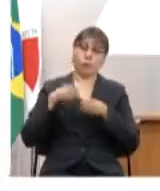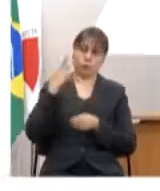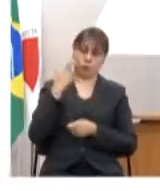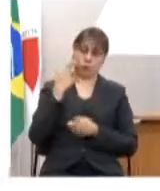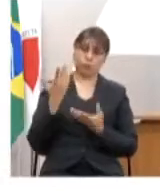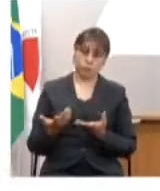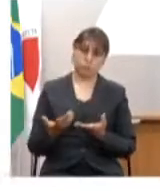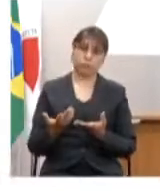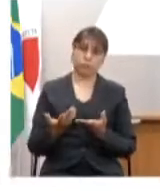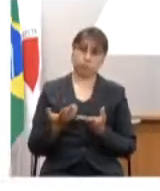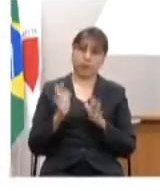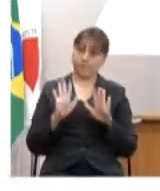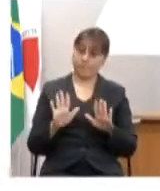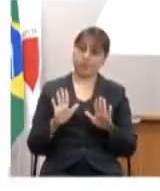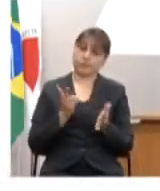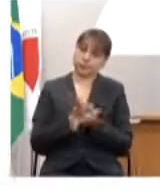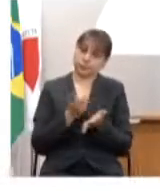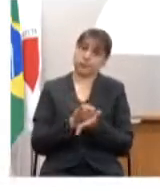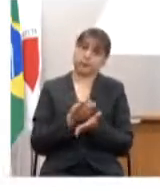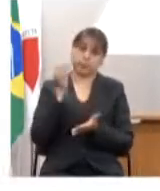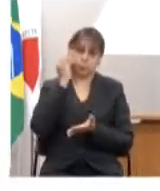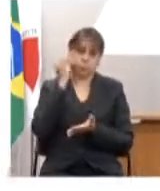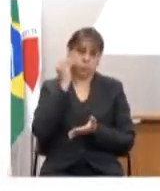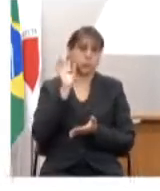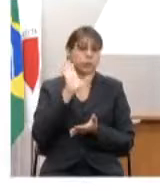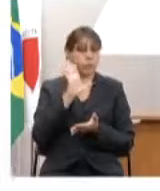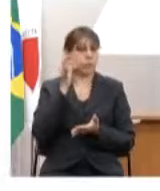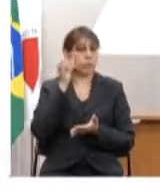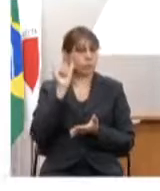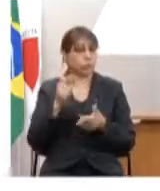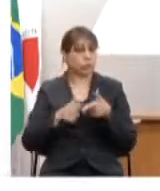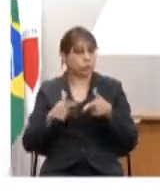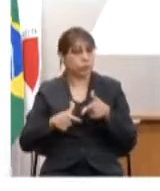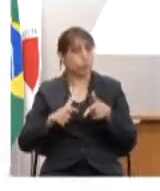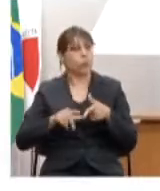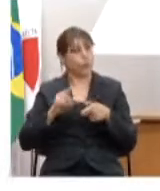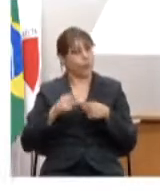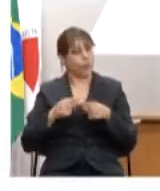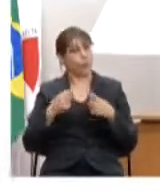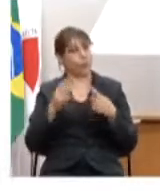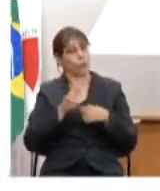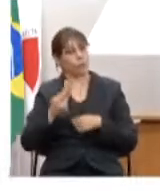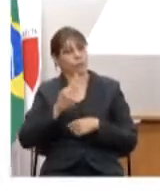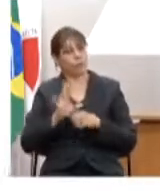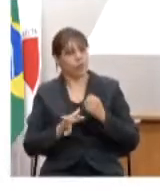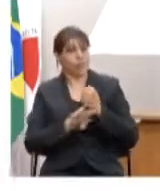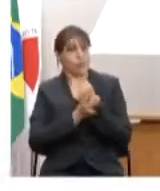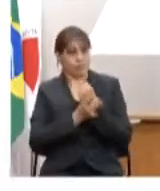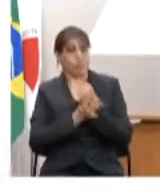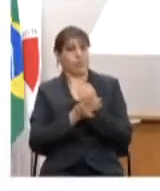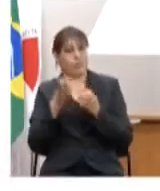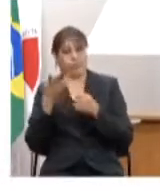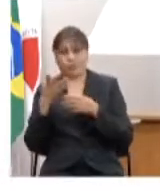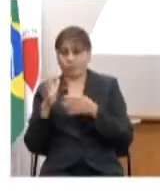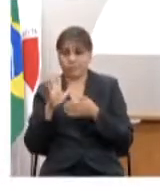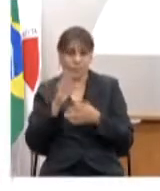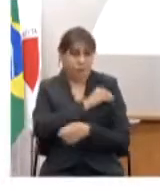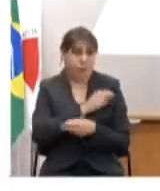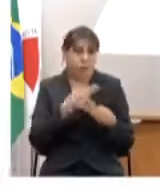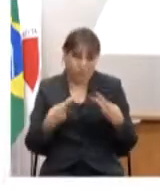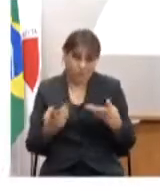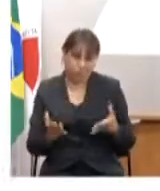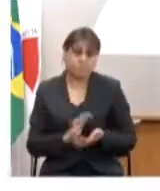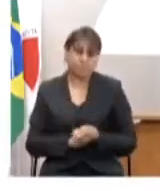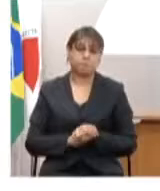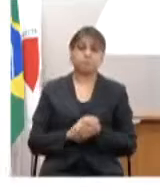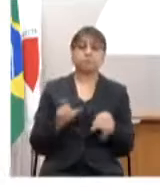princípios de segurança sanitária já temos também orientações sobre retomadas das